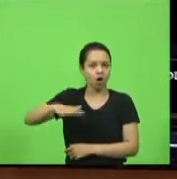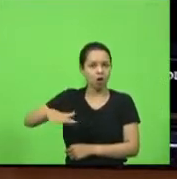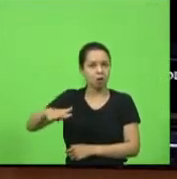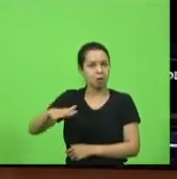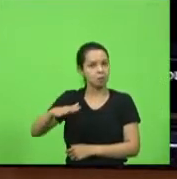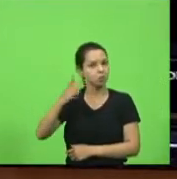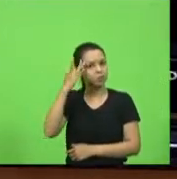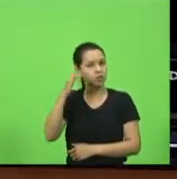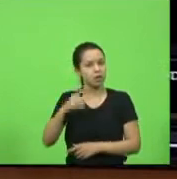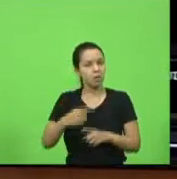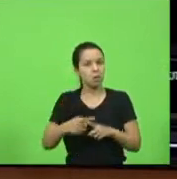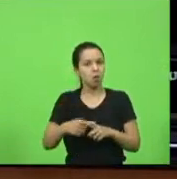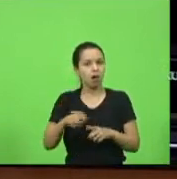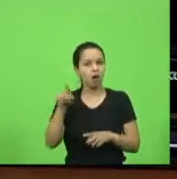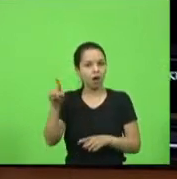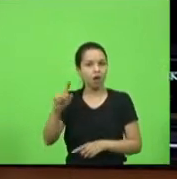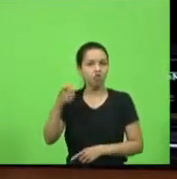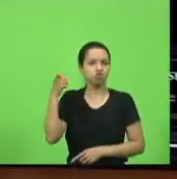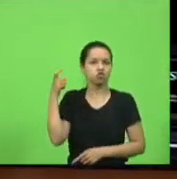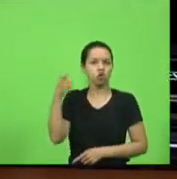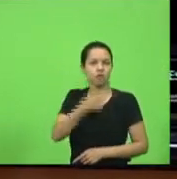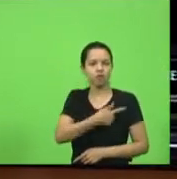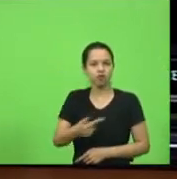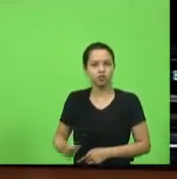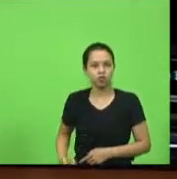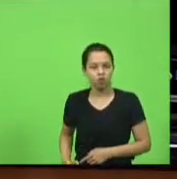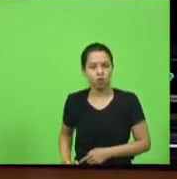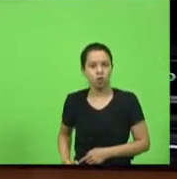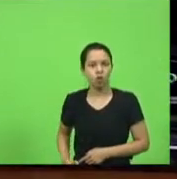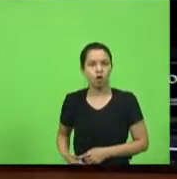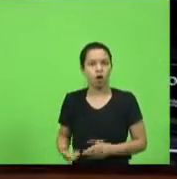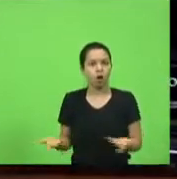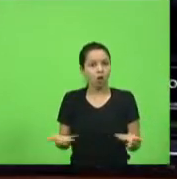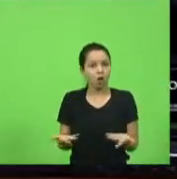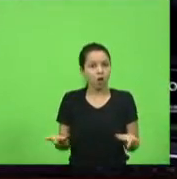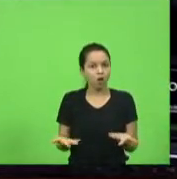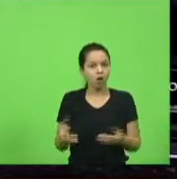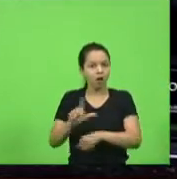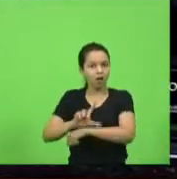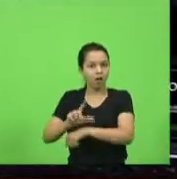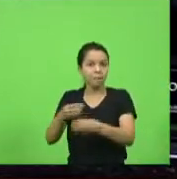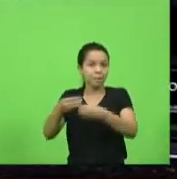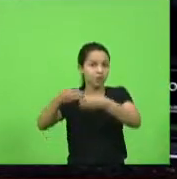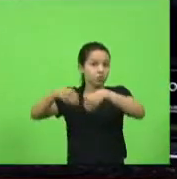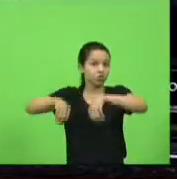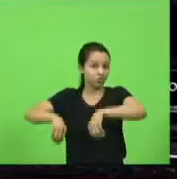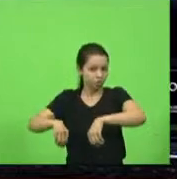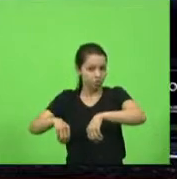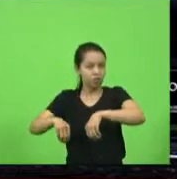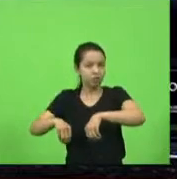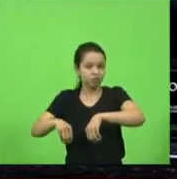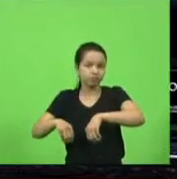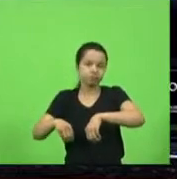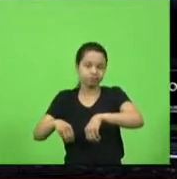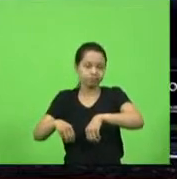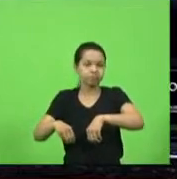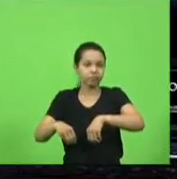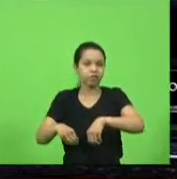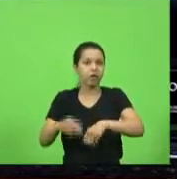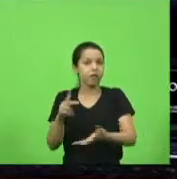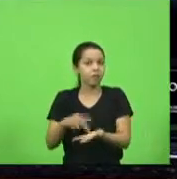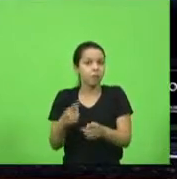-governador Raimundo Colombo, mas agora que Lages está sendo prejudicada e isso está de fato e de direito, porque foi um